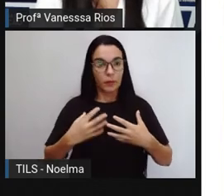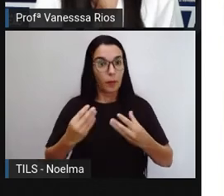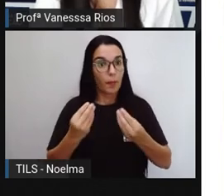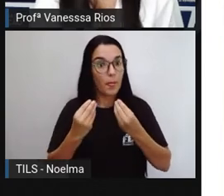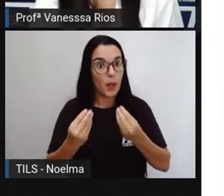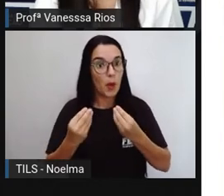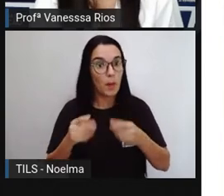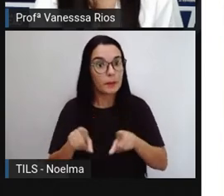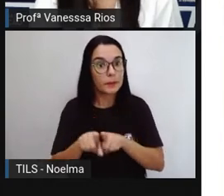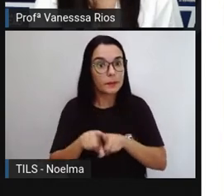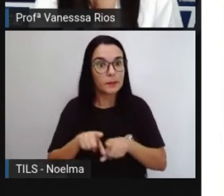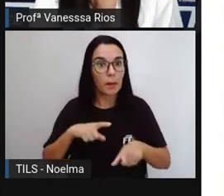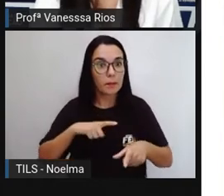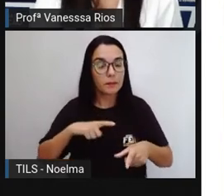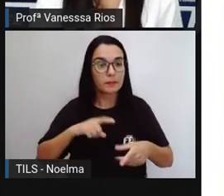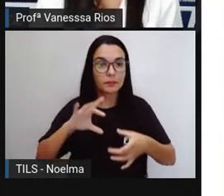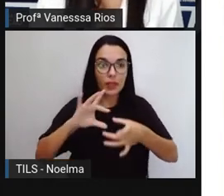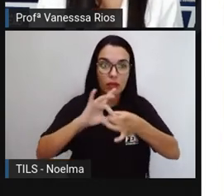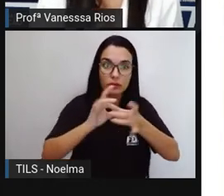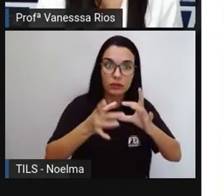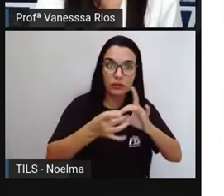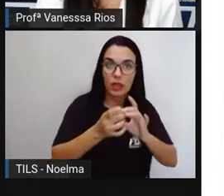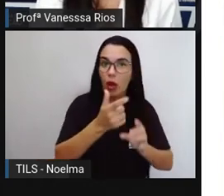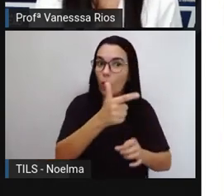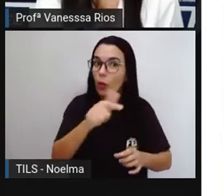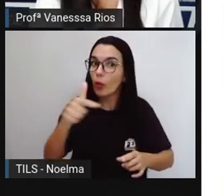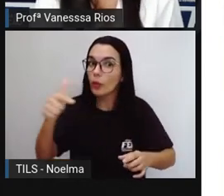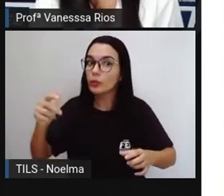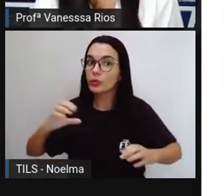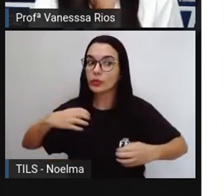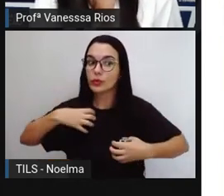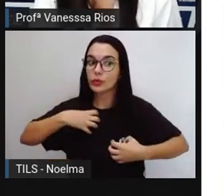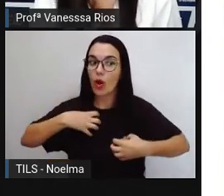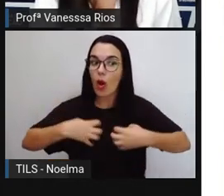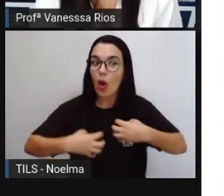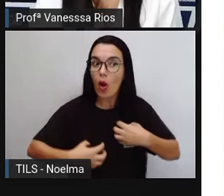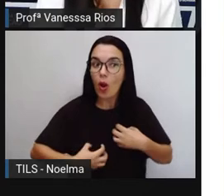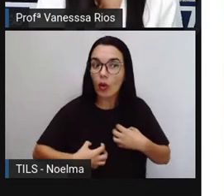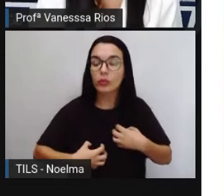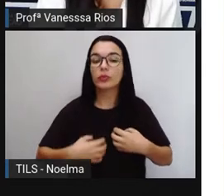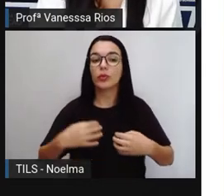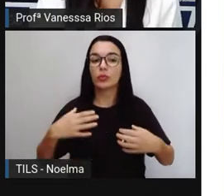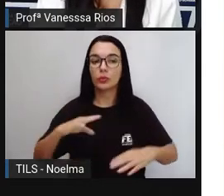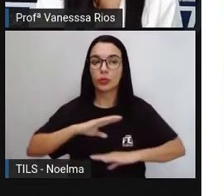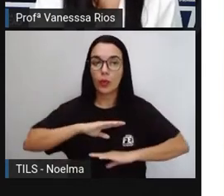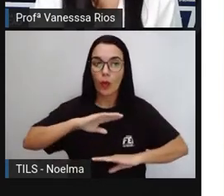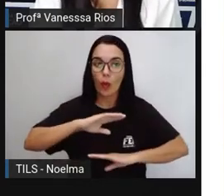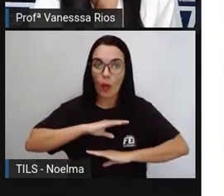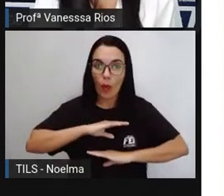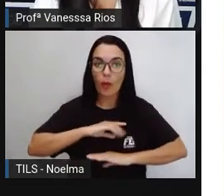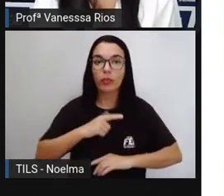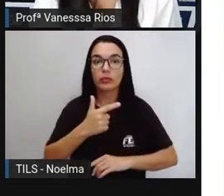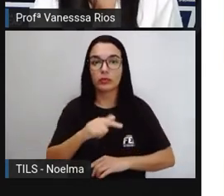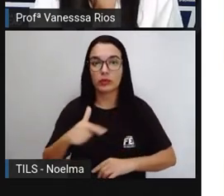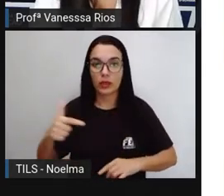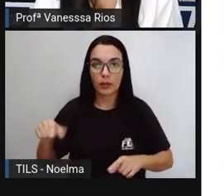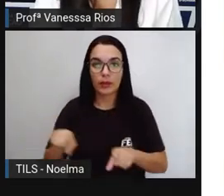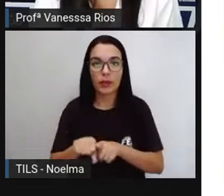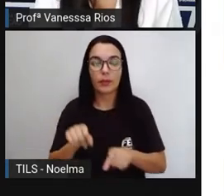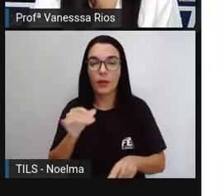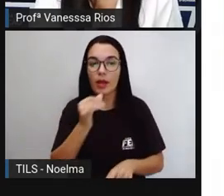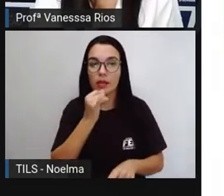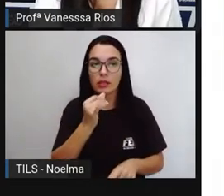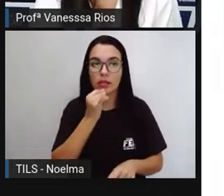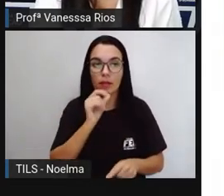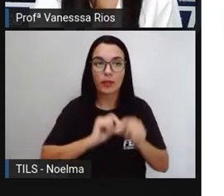está também associado a outros sistemas, a outros órgãos, a órgãos que pertencem a outro sistema, como por